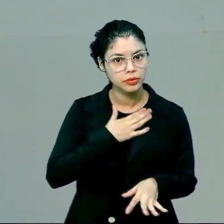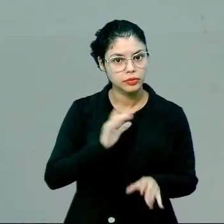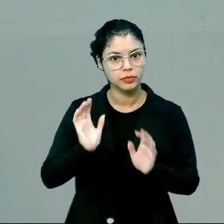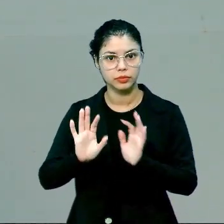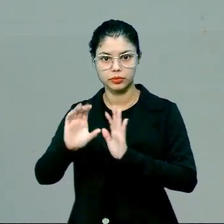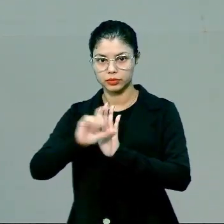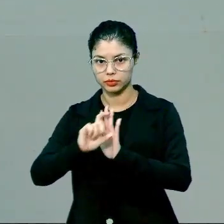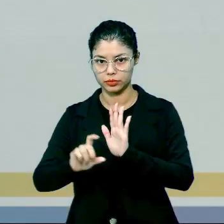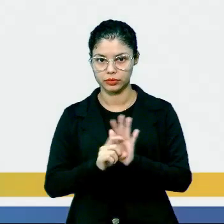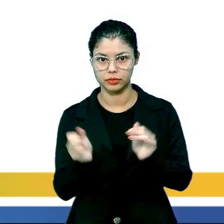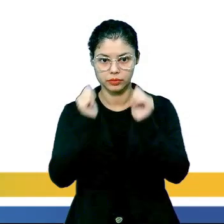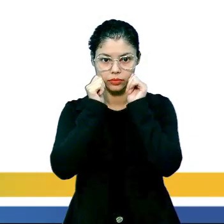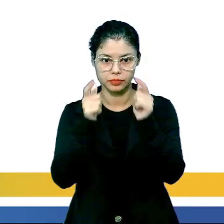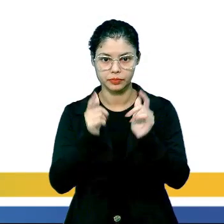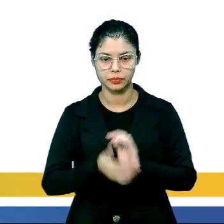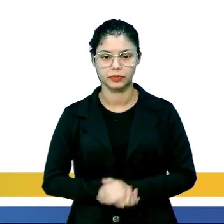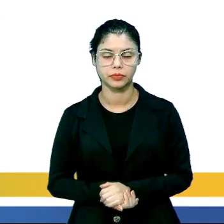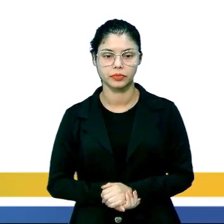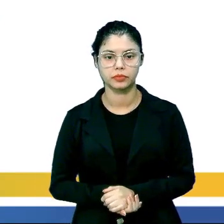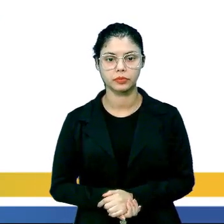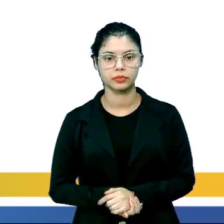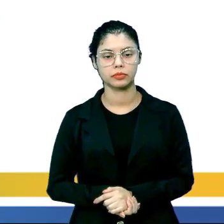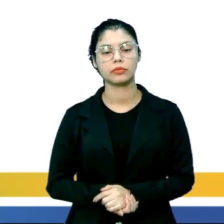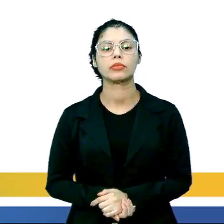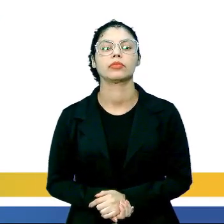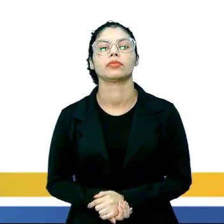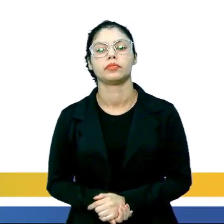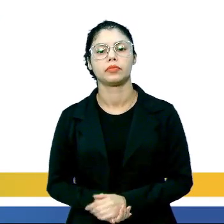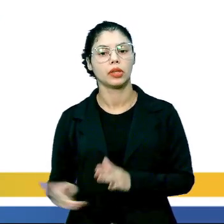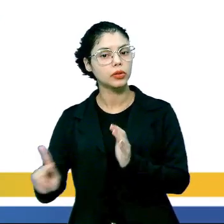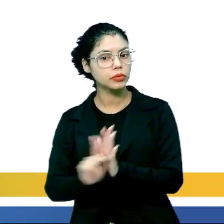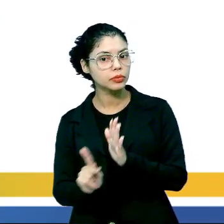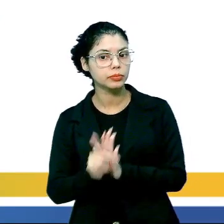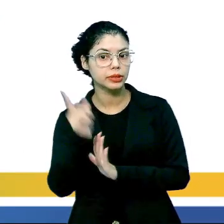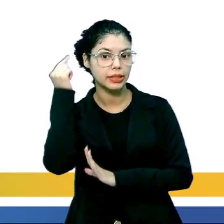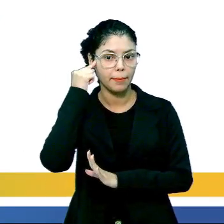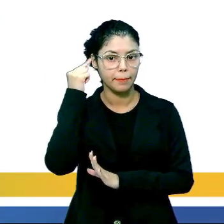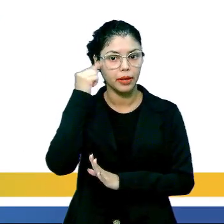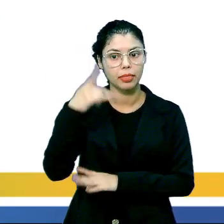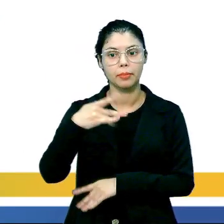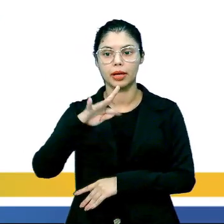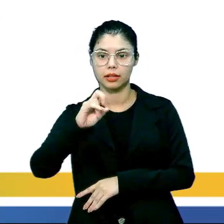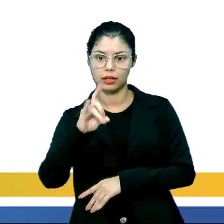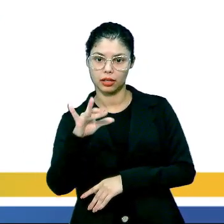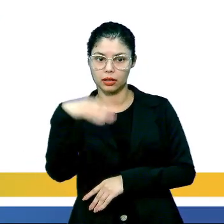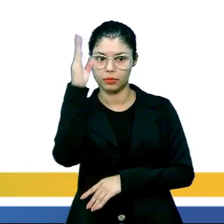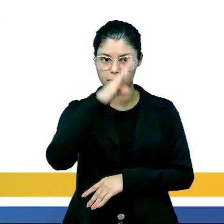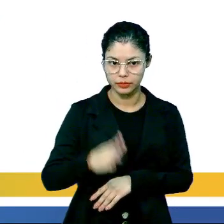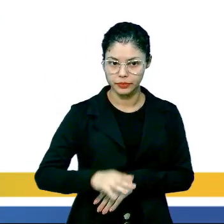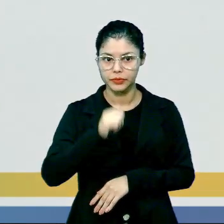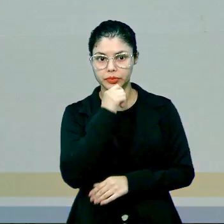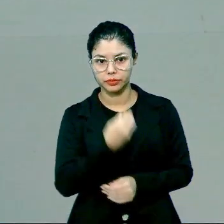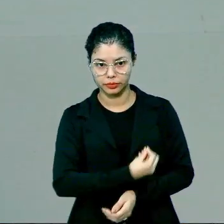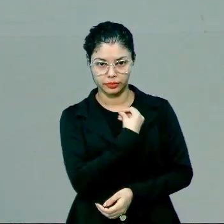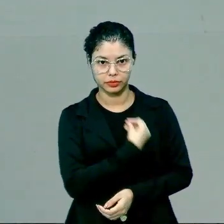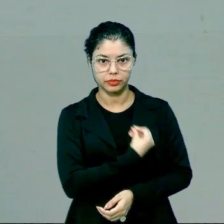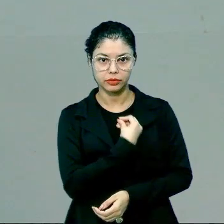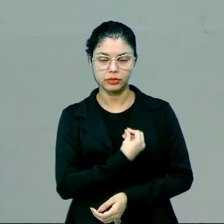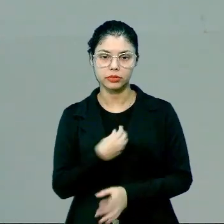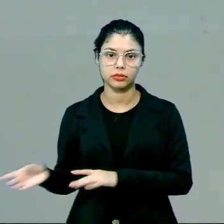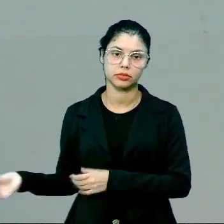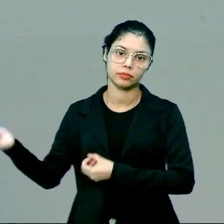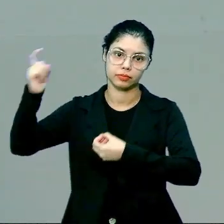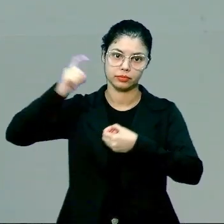parágrafo. Fique atento. É evidente que o pensamento patriarcal, já